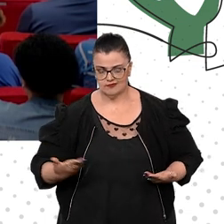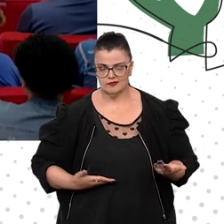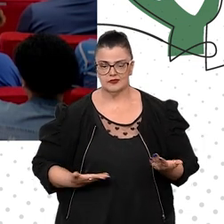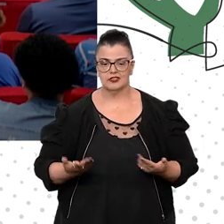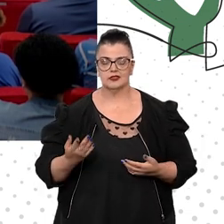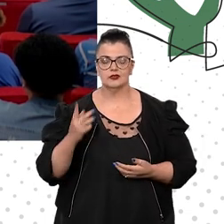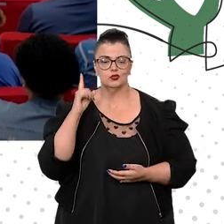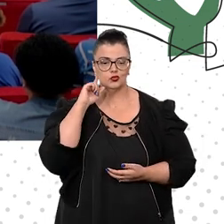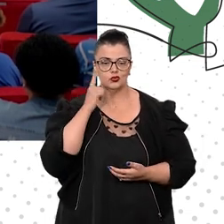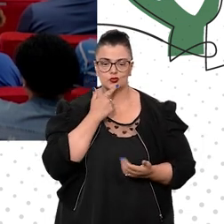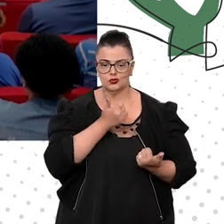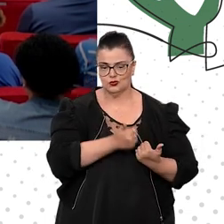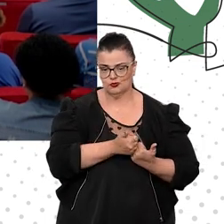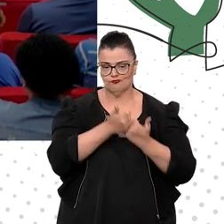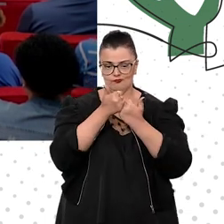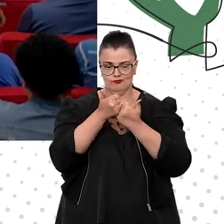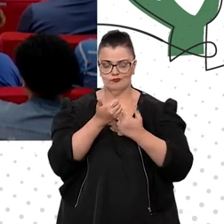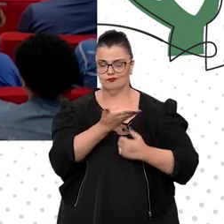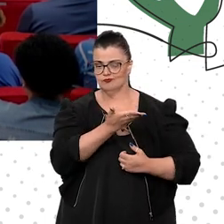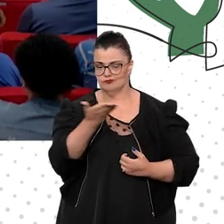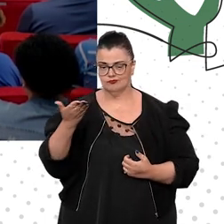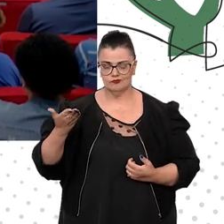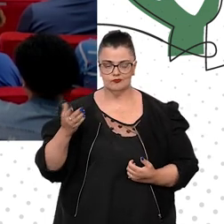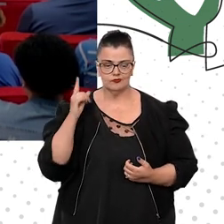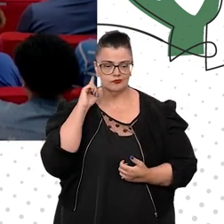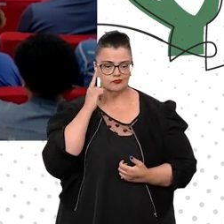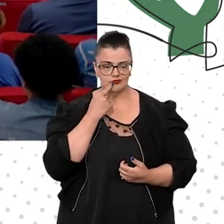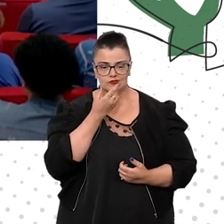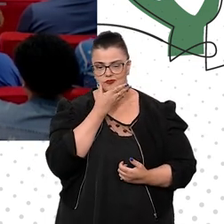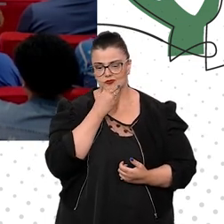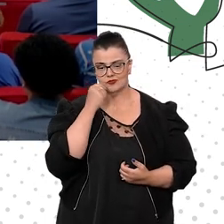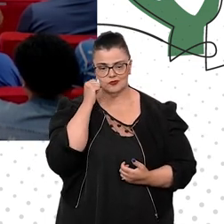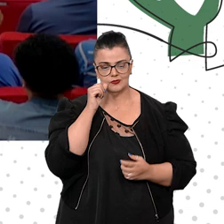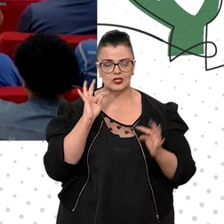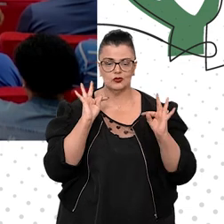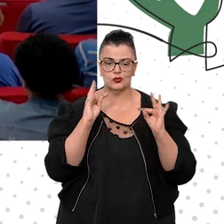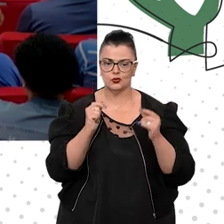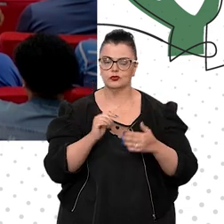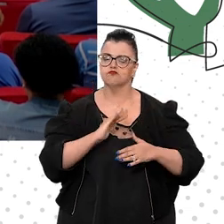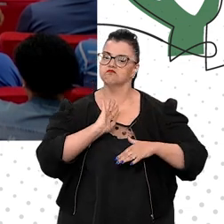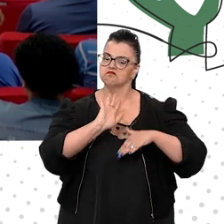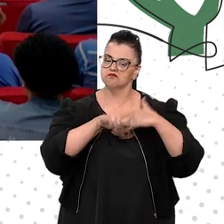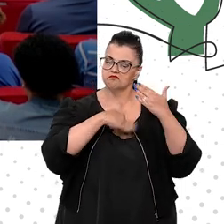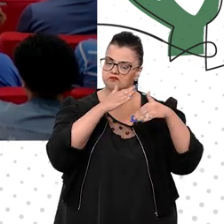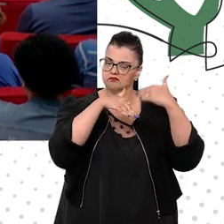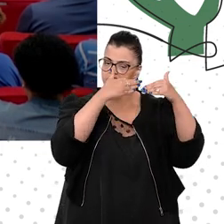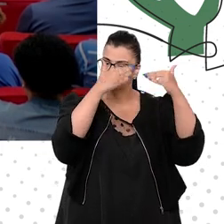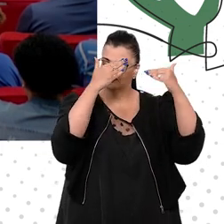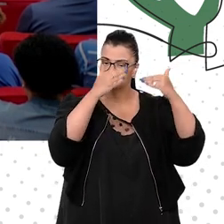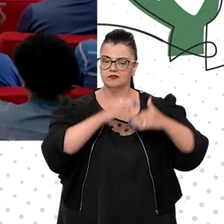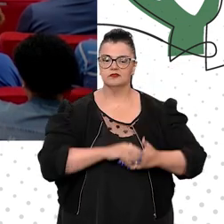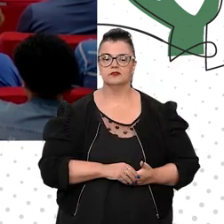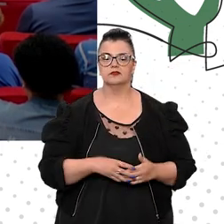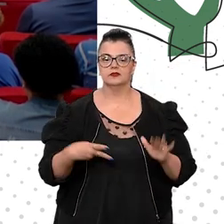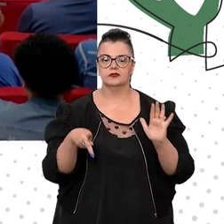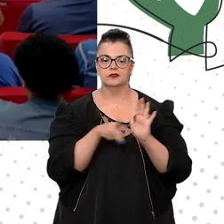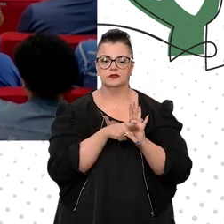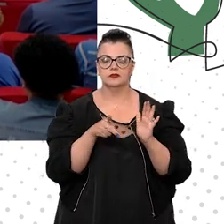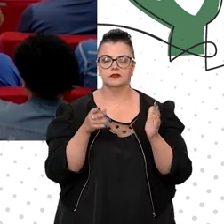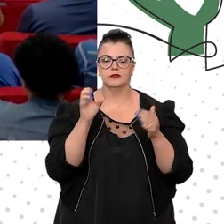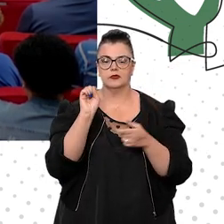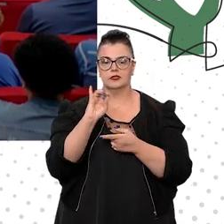surdos, surdas, que vem enriquecendo ao longo dos anos o papel do Superior